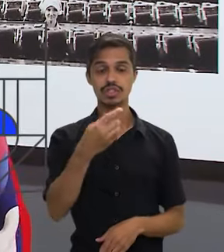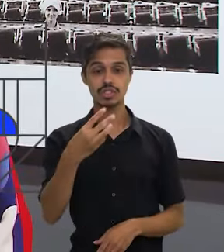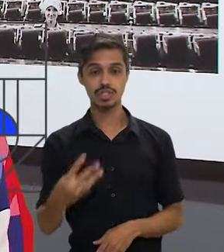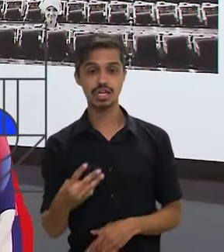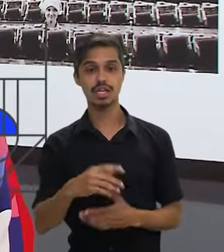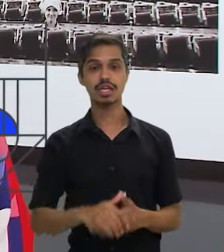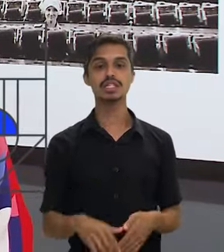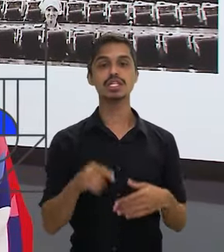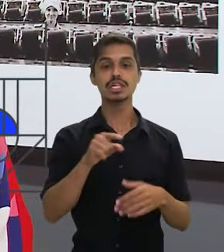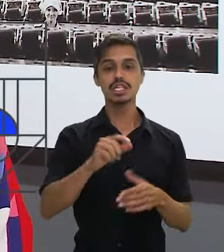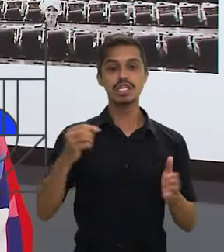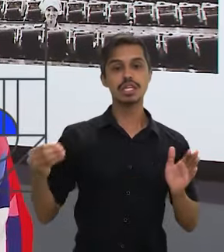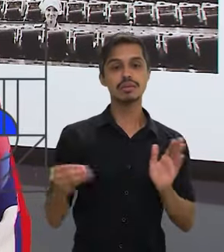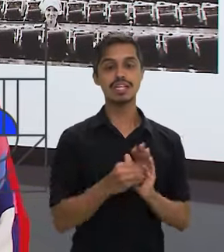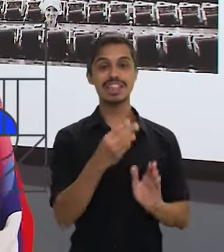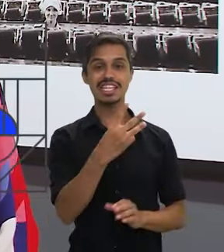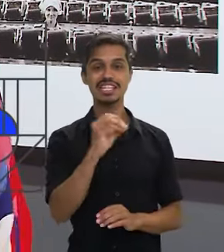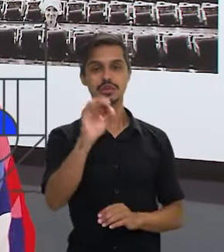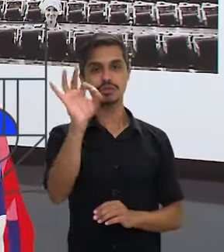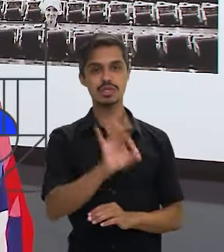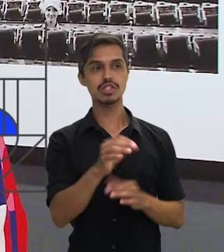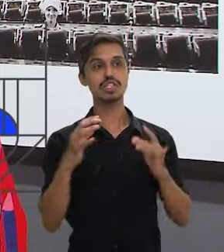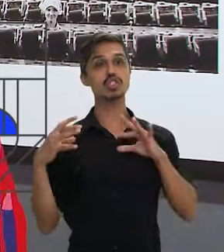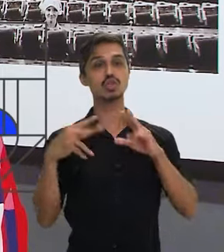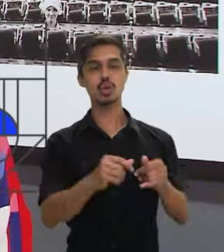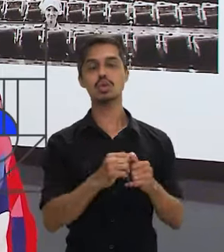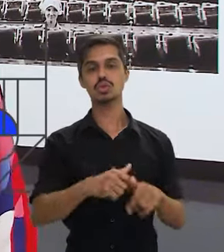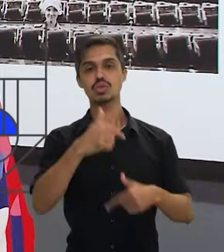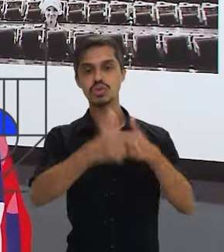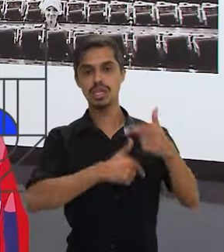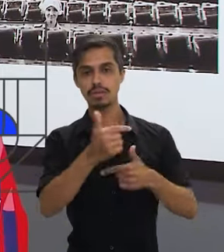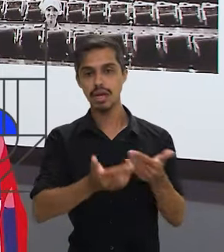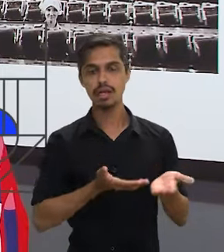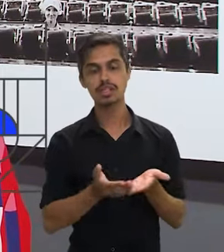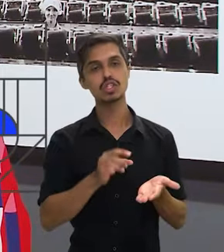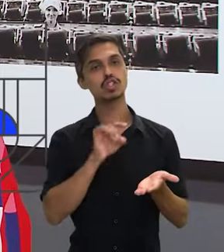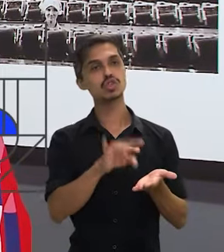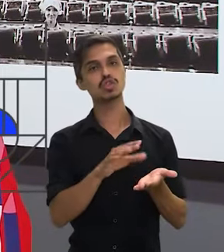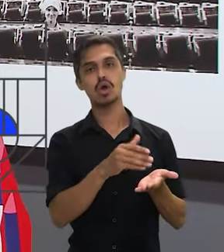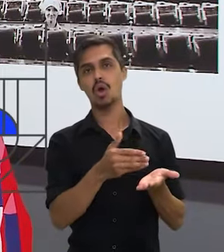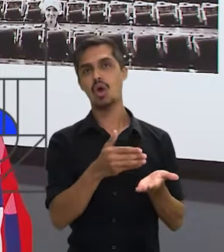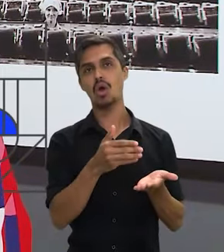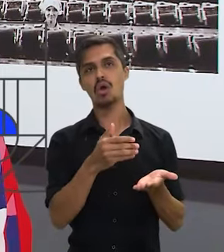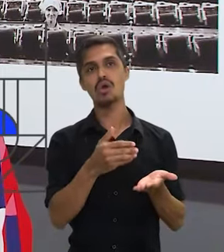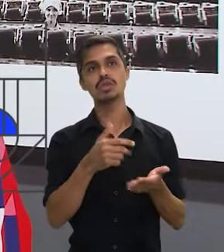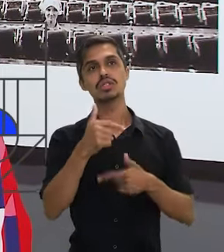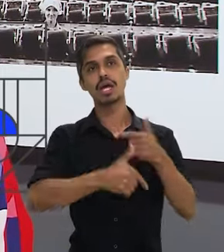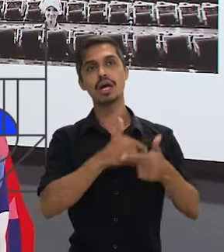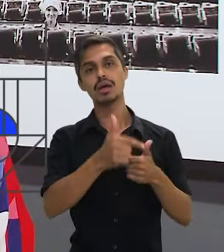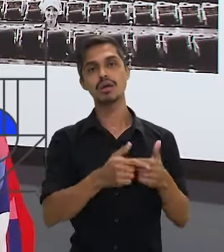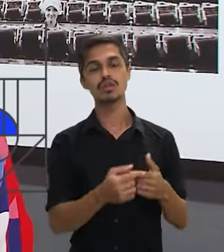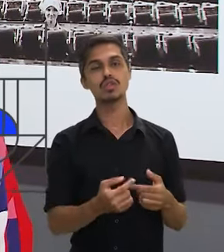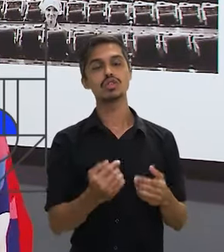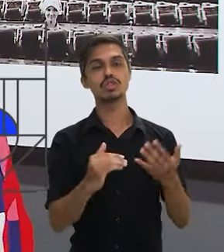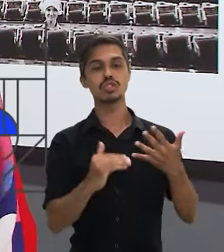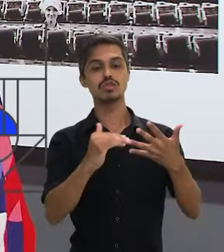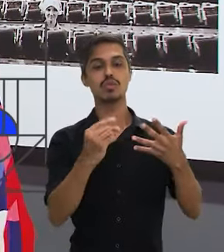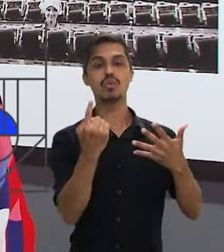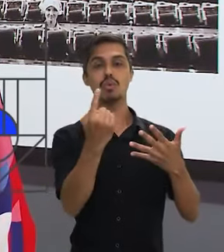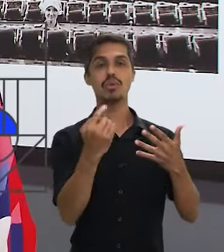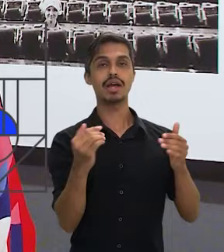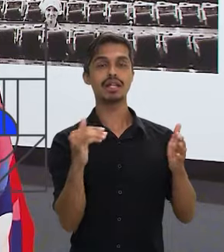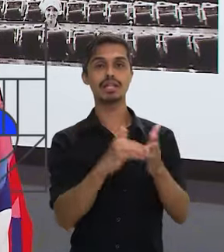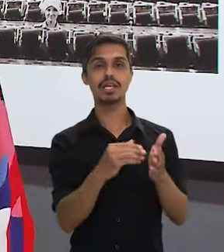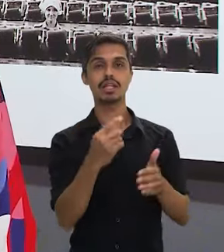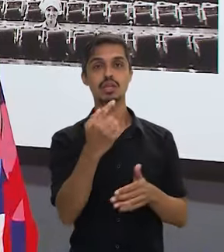e instaura os 30% para todos os cargos, não somente ali nos cargos de nível 1 a 12, mas